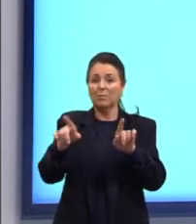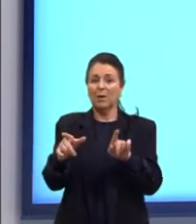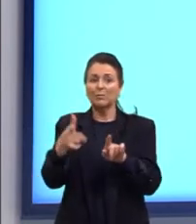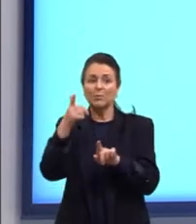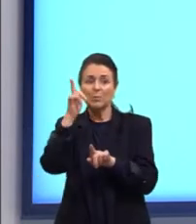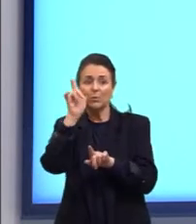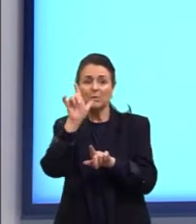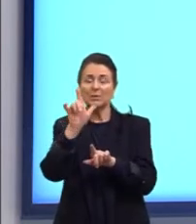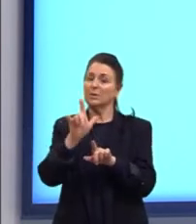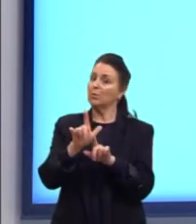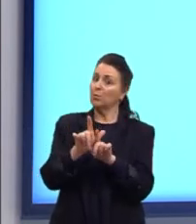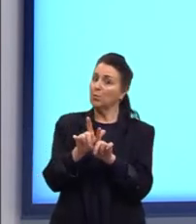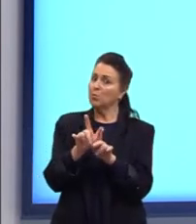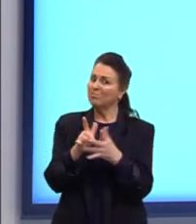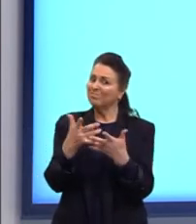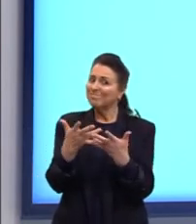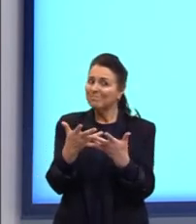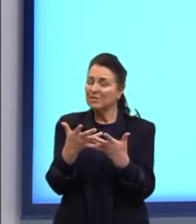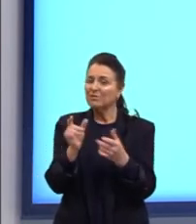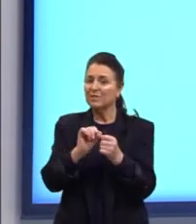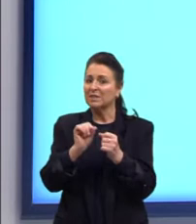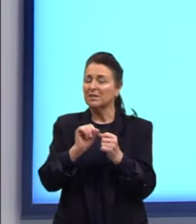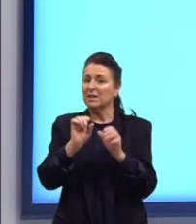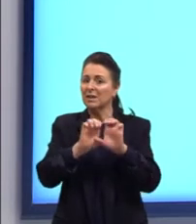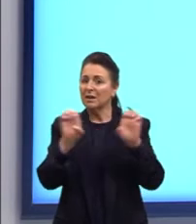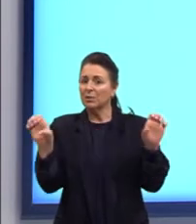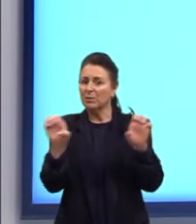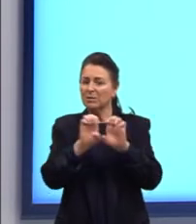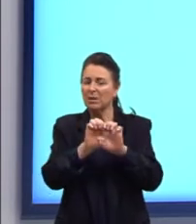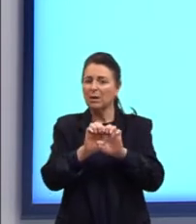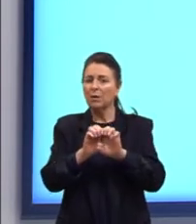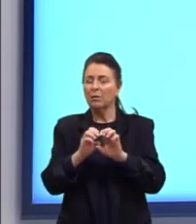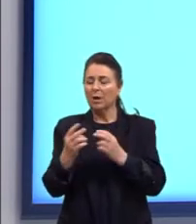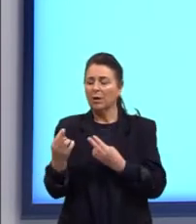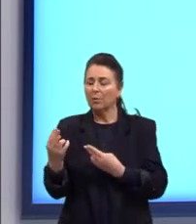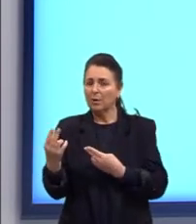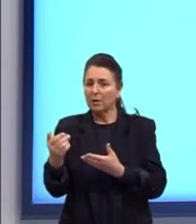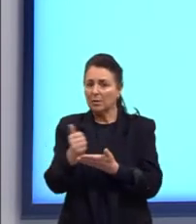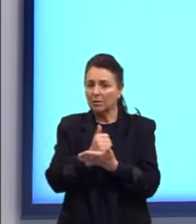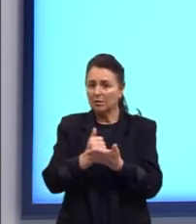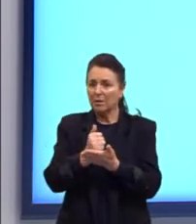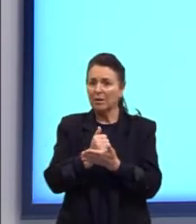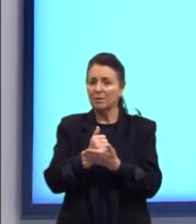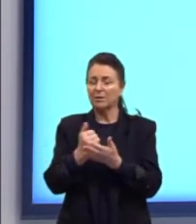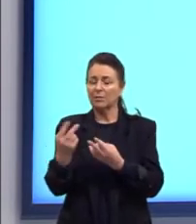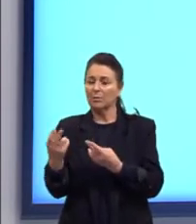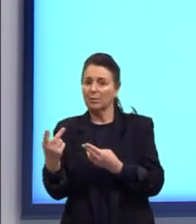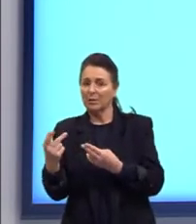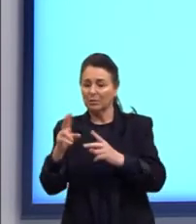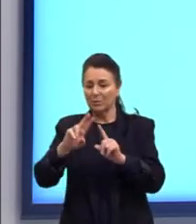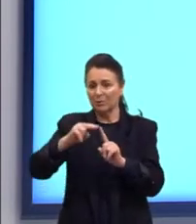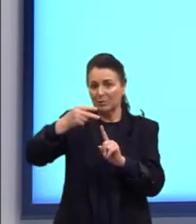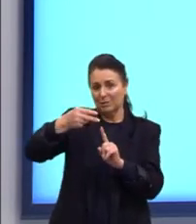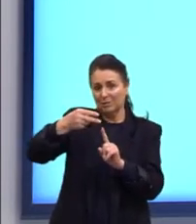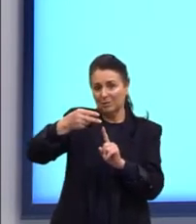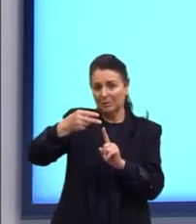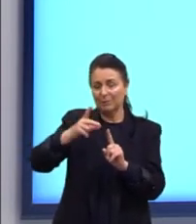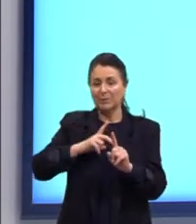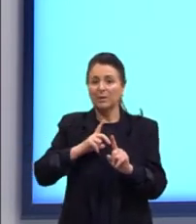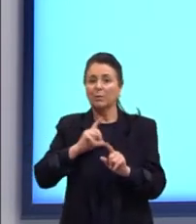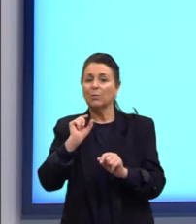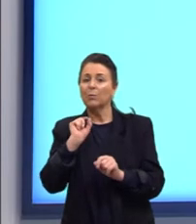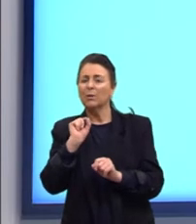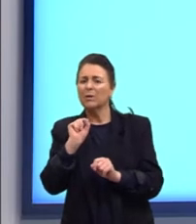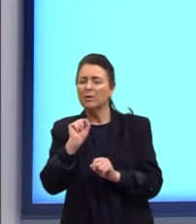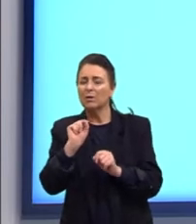não consigo sair dessa equação igualando as bases, né, e depois igualando os expoentes. Então, a solução que